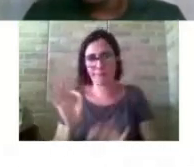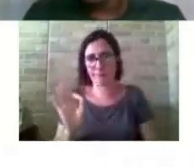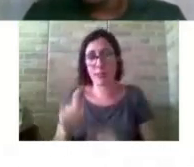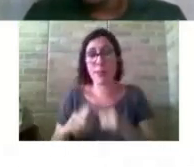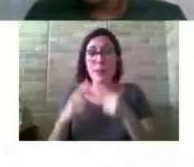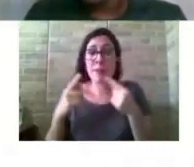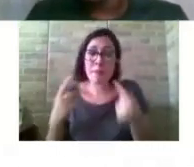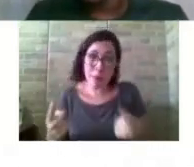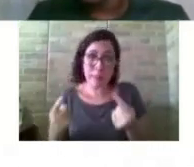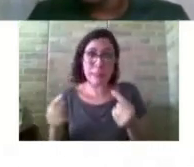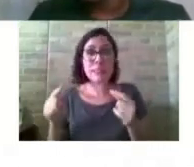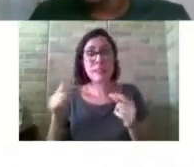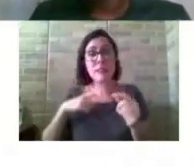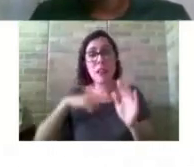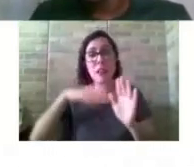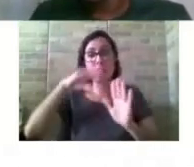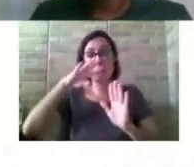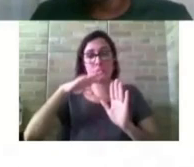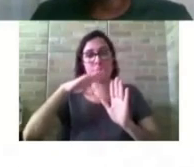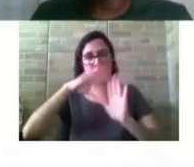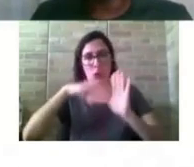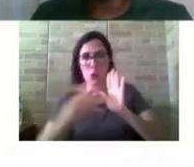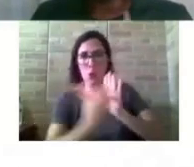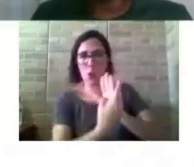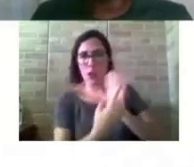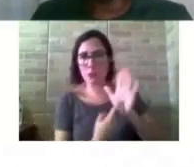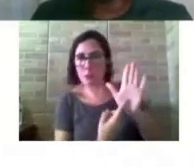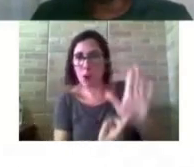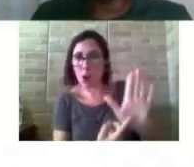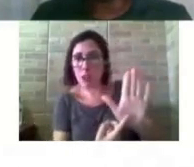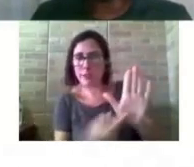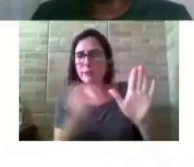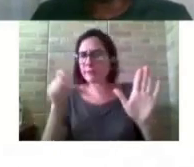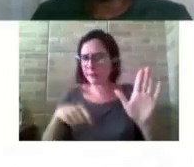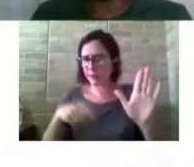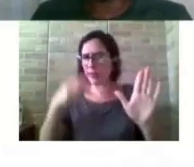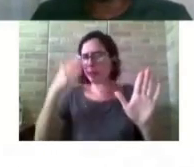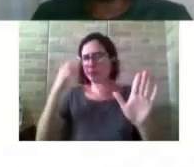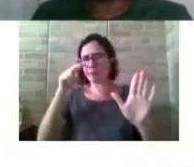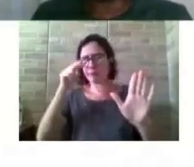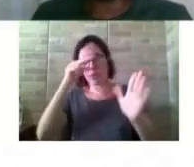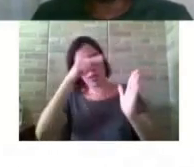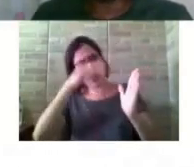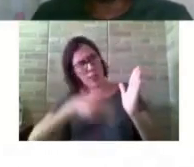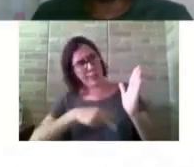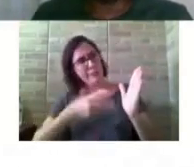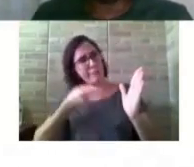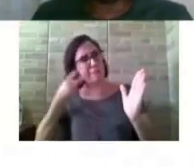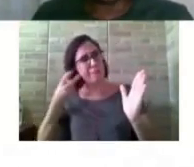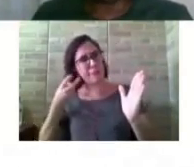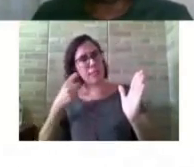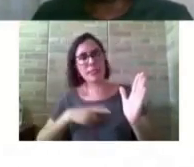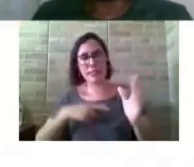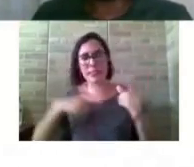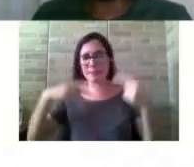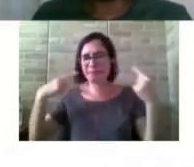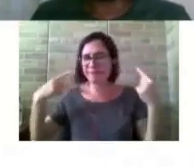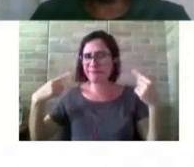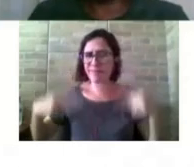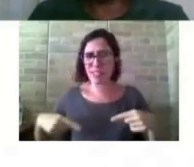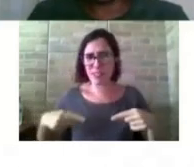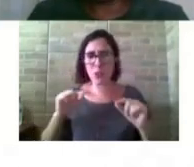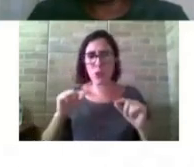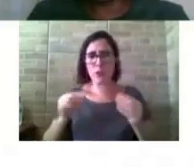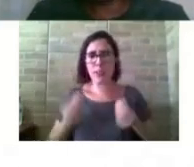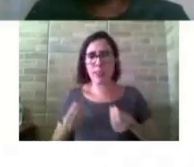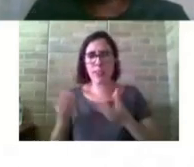que foi apresentado, nós podemos ter uma noção do desafio, do grande desafio que era garantir um atendimento